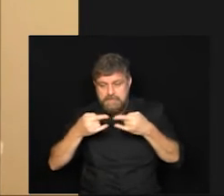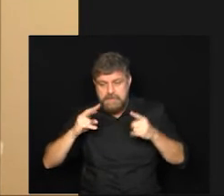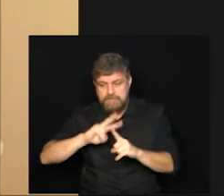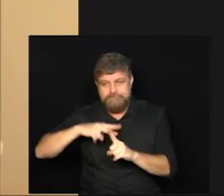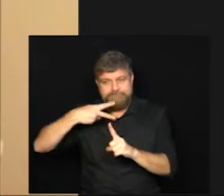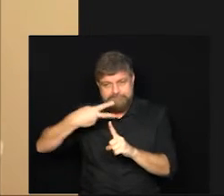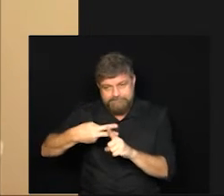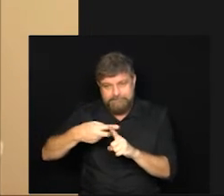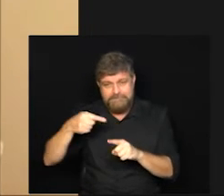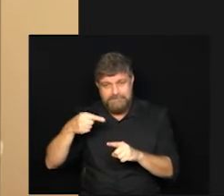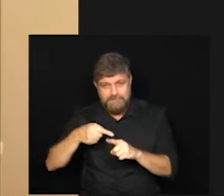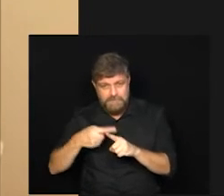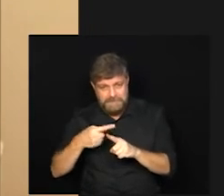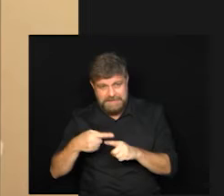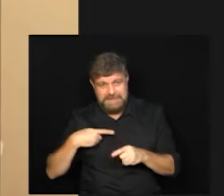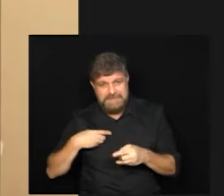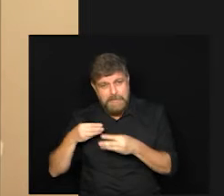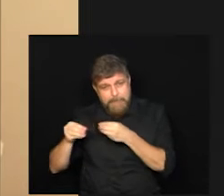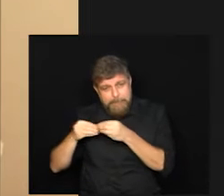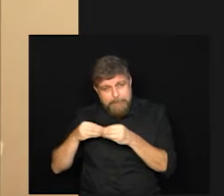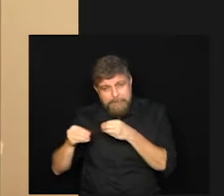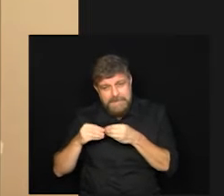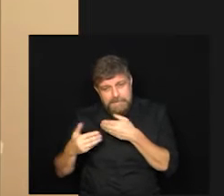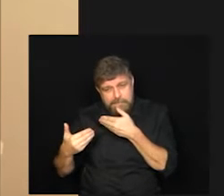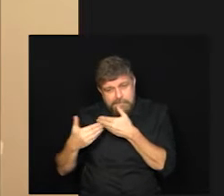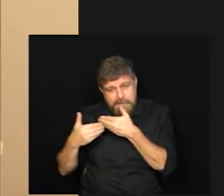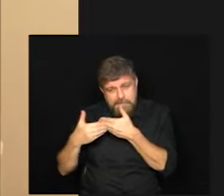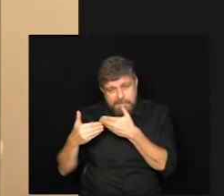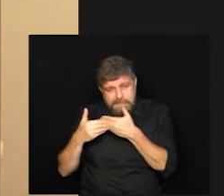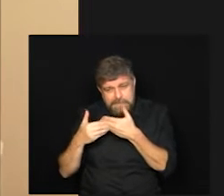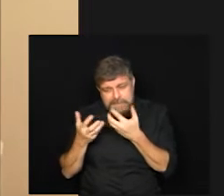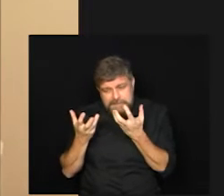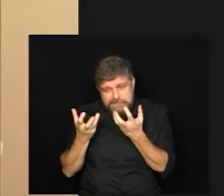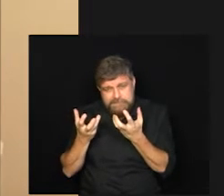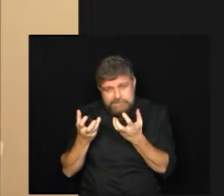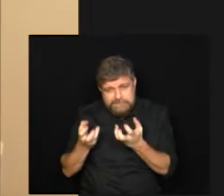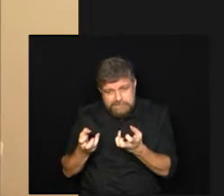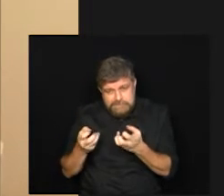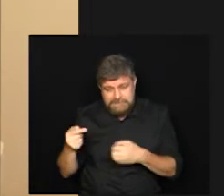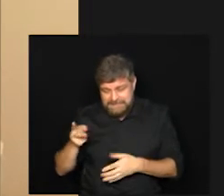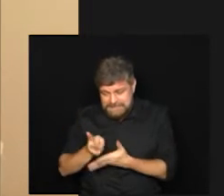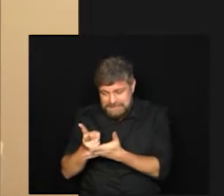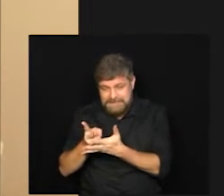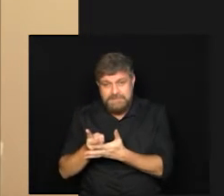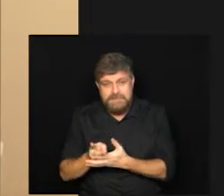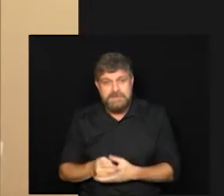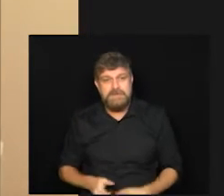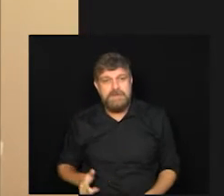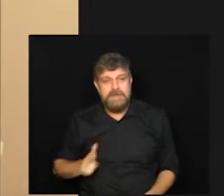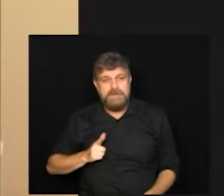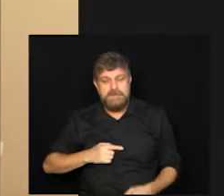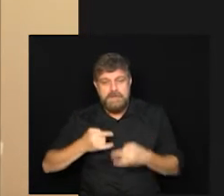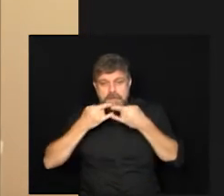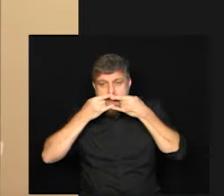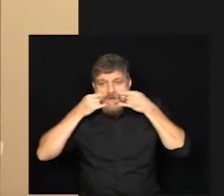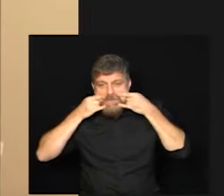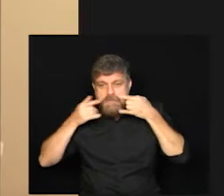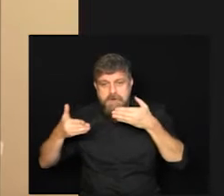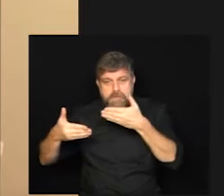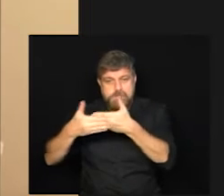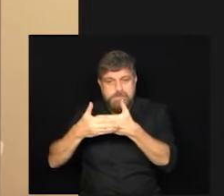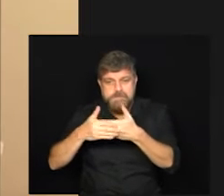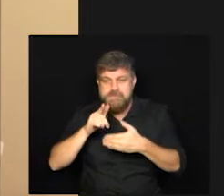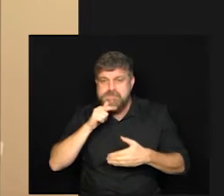de tecido seguraria mais a umidade no tecido e a de TNT não molharia